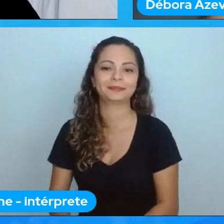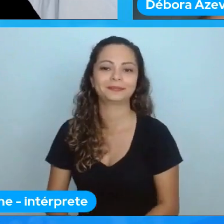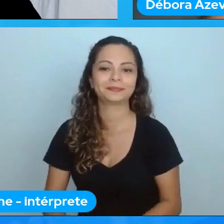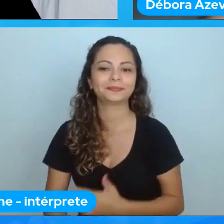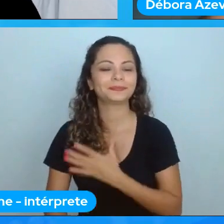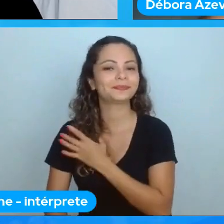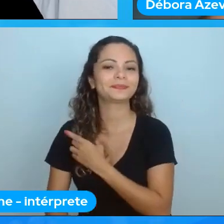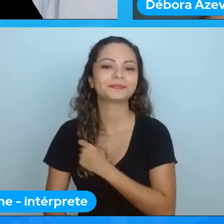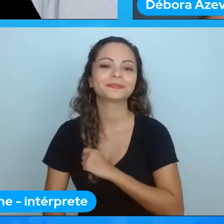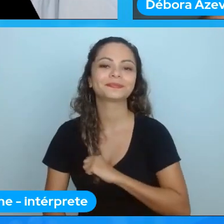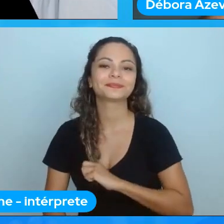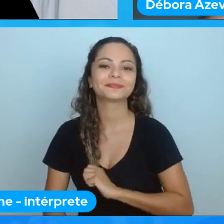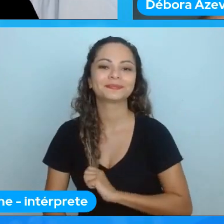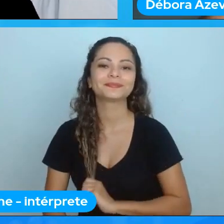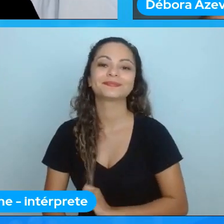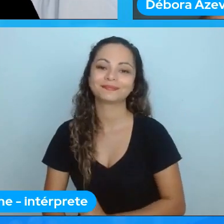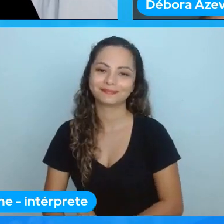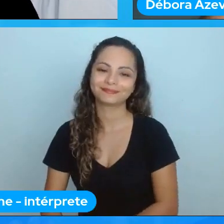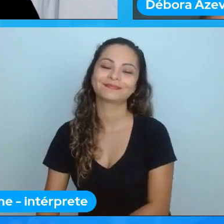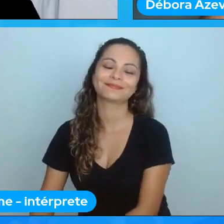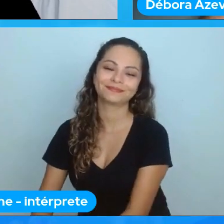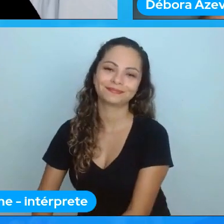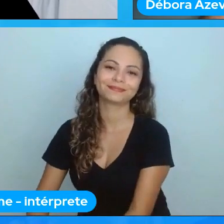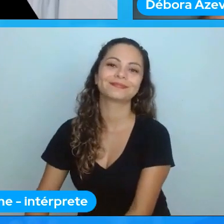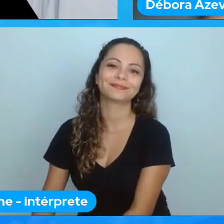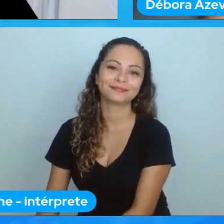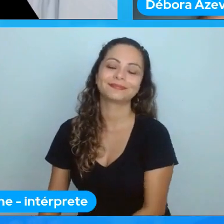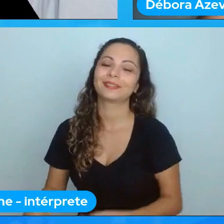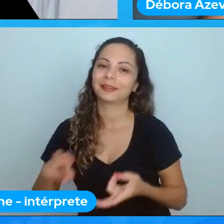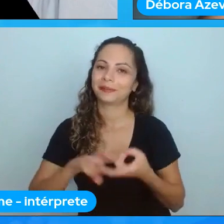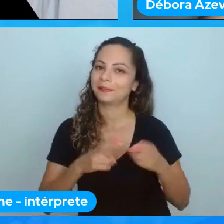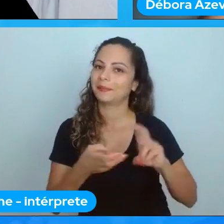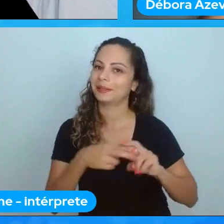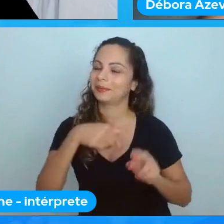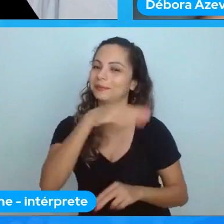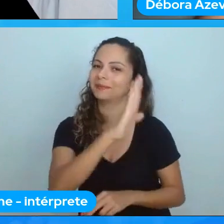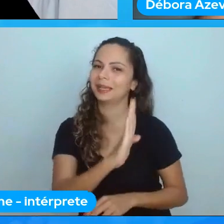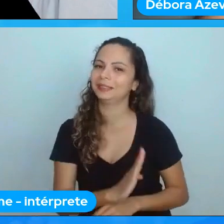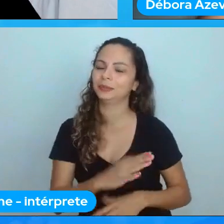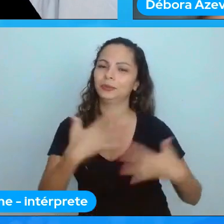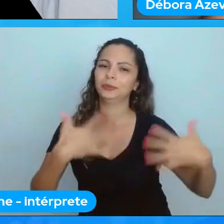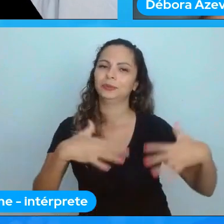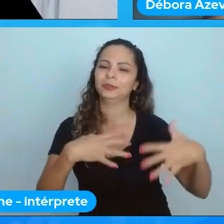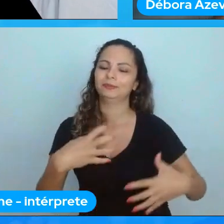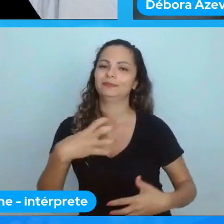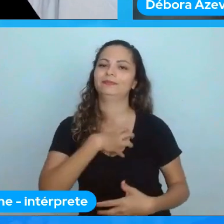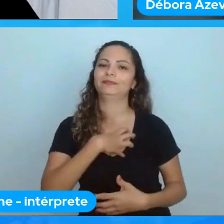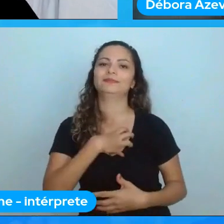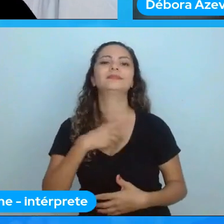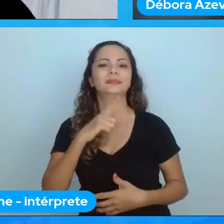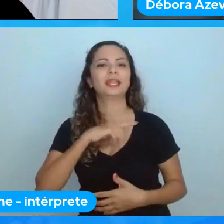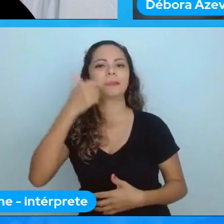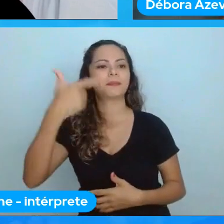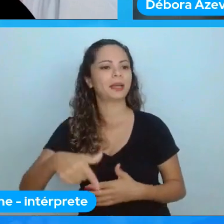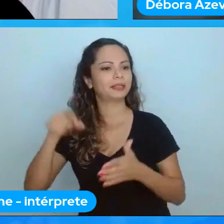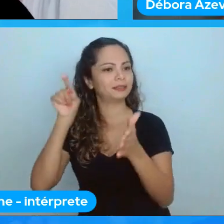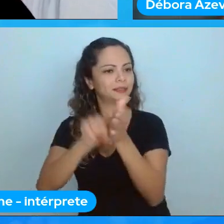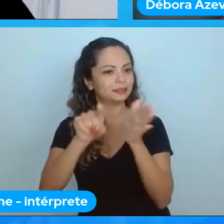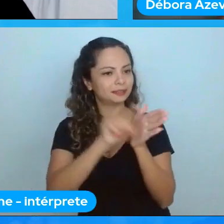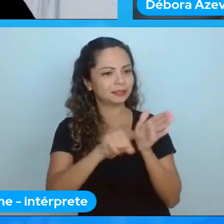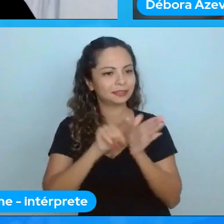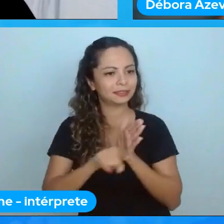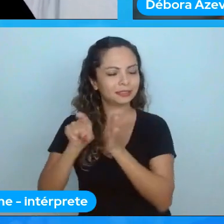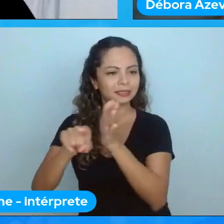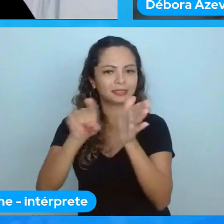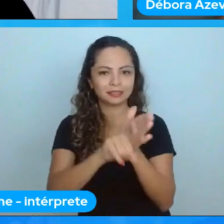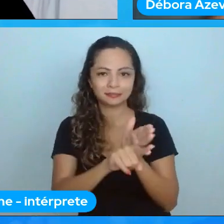é essa parte do Brasil está sendo realmente histórica ai deixa eu ver aqui tem mais perguntas e me liberaram para